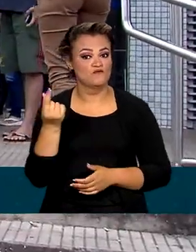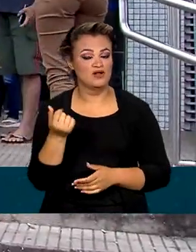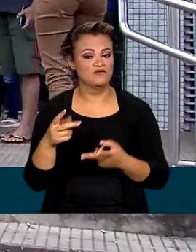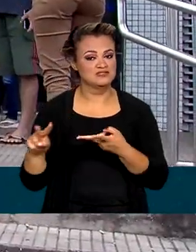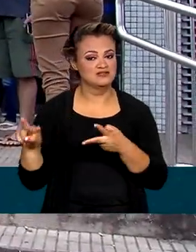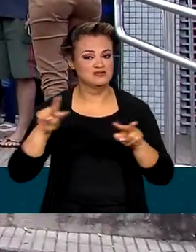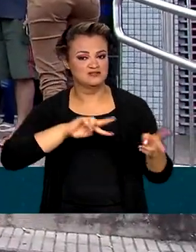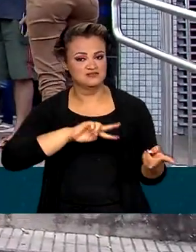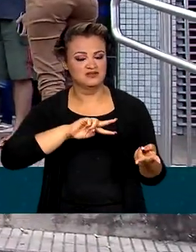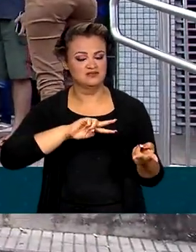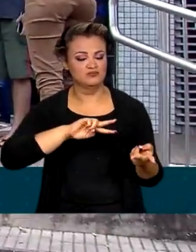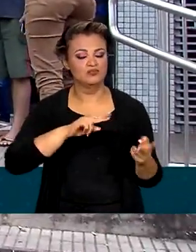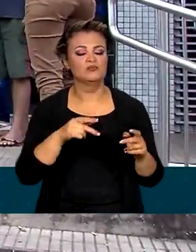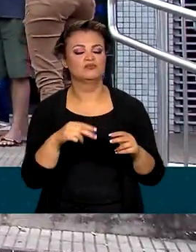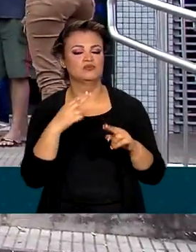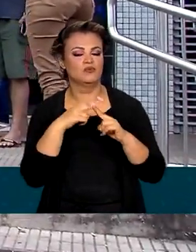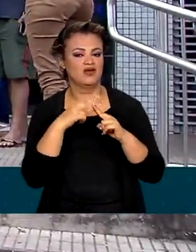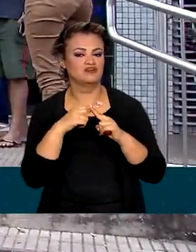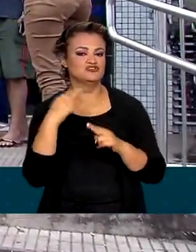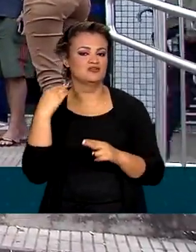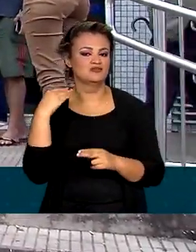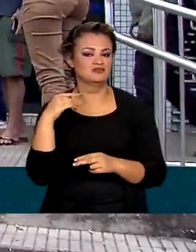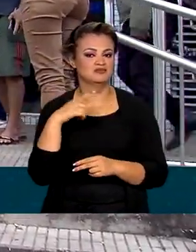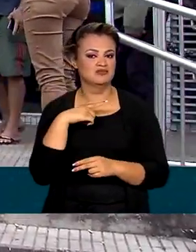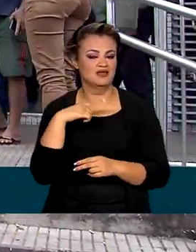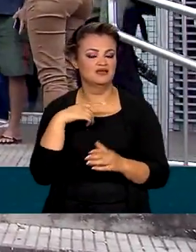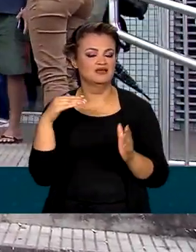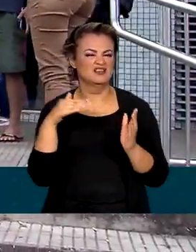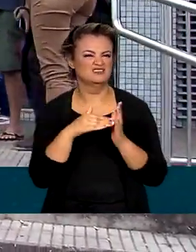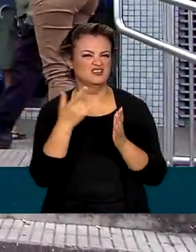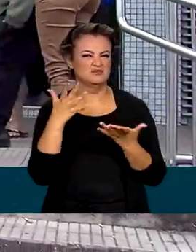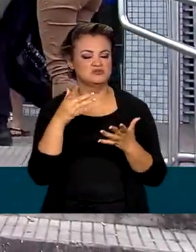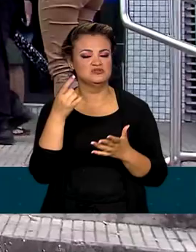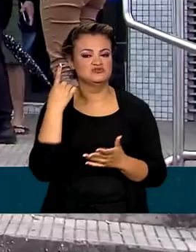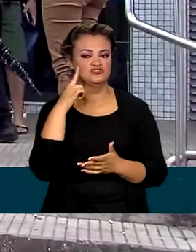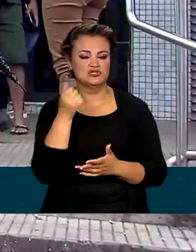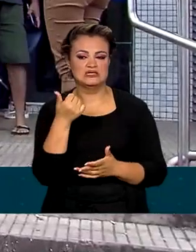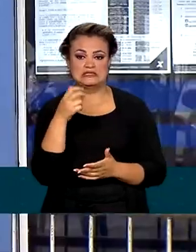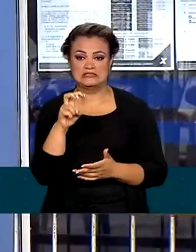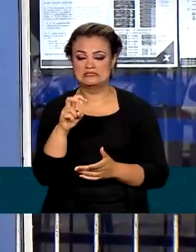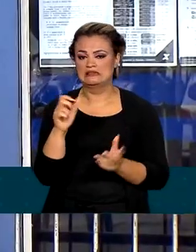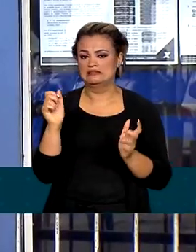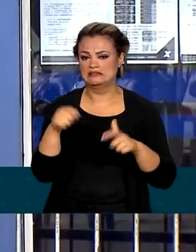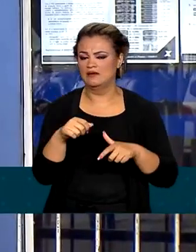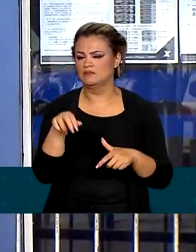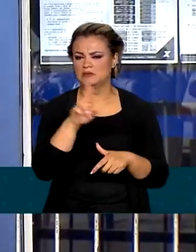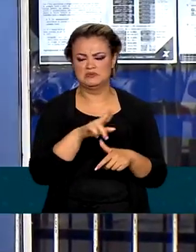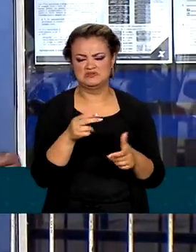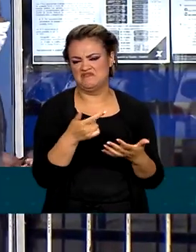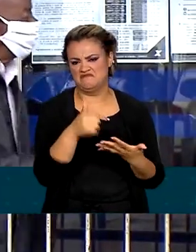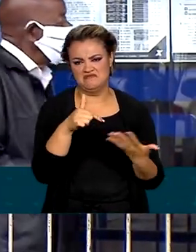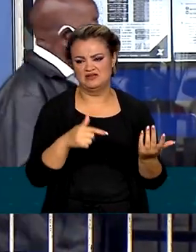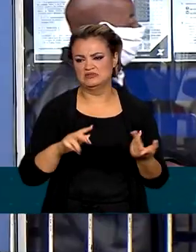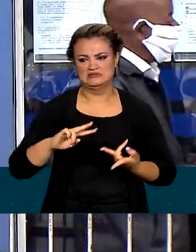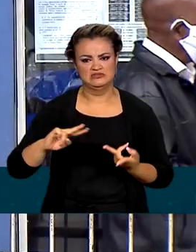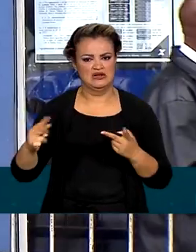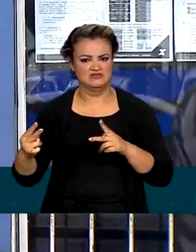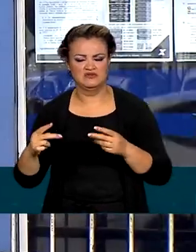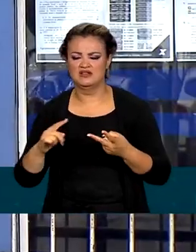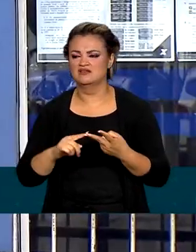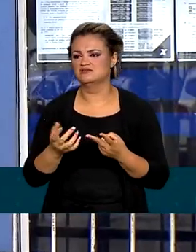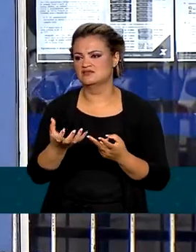transferido para a conta do Caixa Tem em até 15 dias e pode ser utilizado em transações eletrônicas,